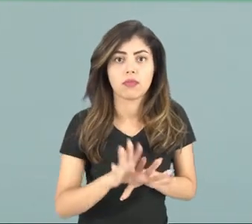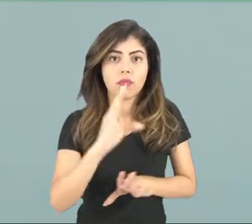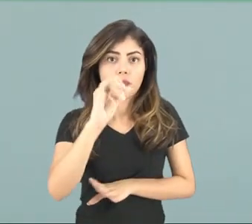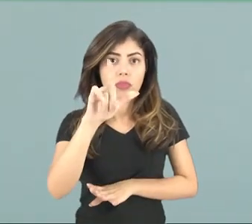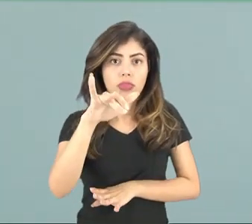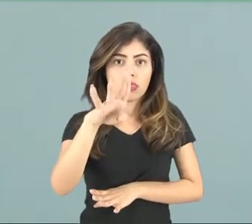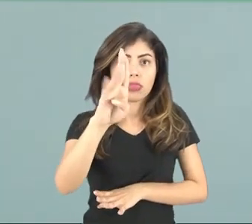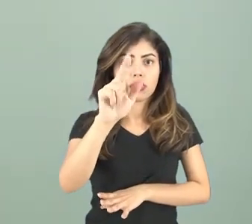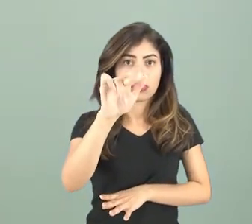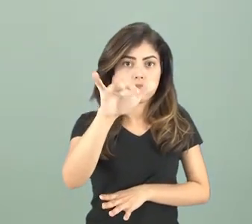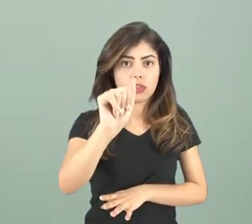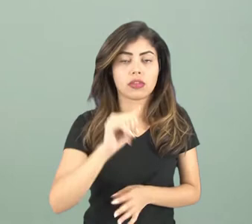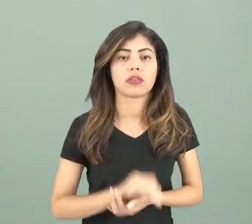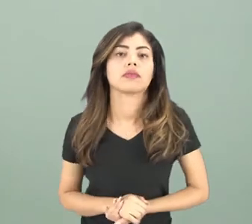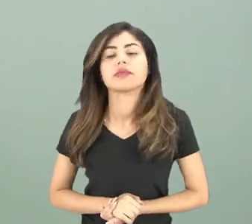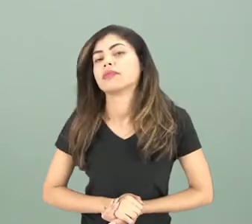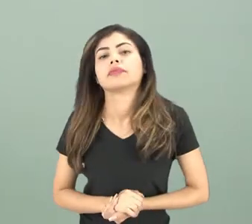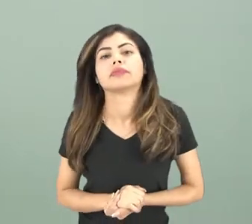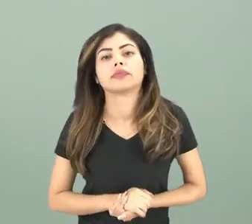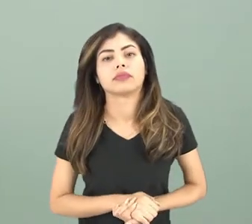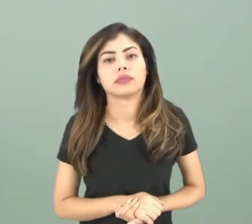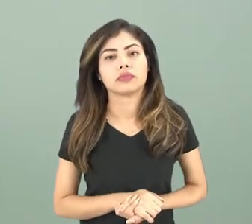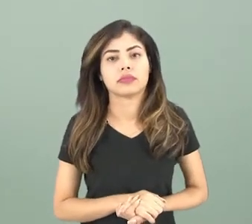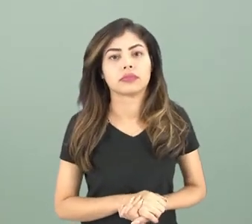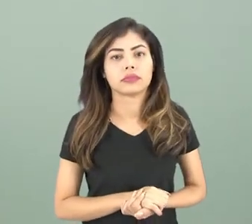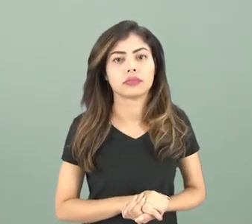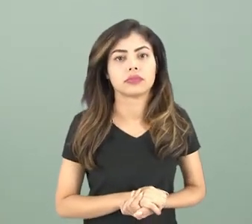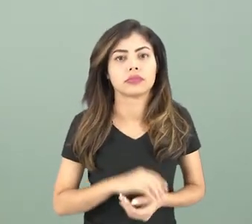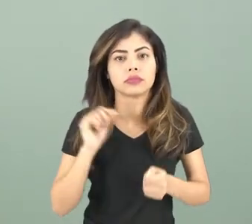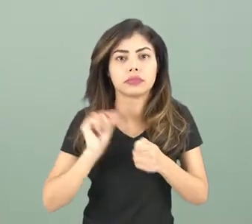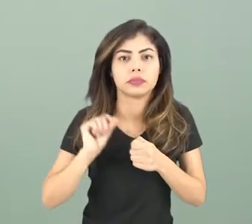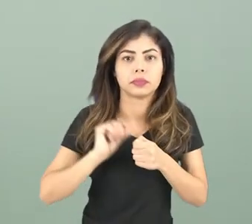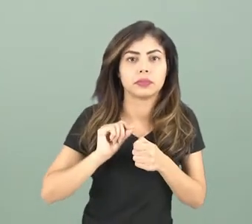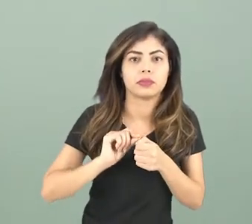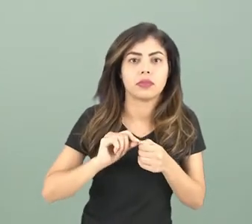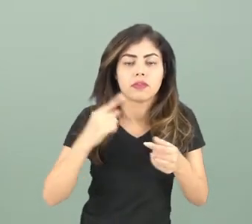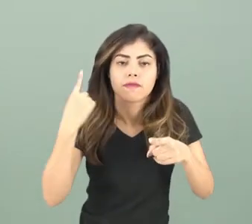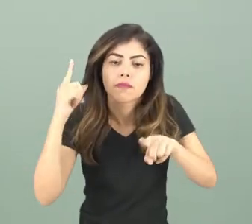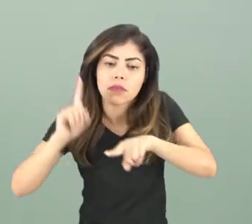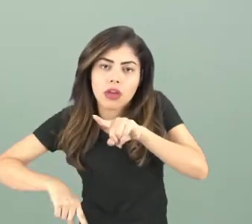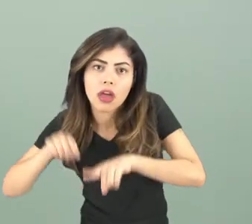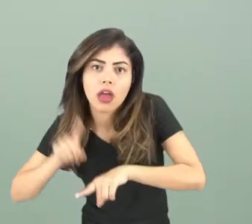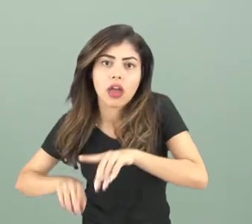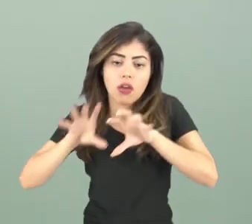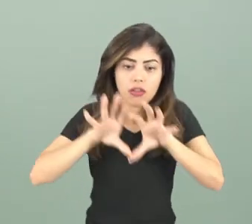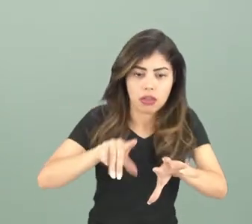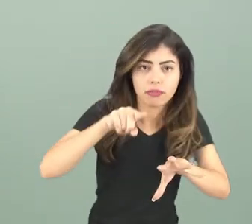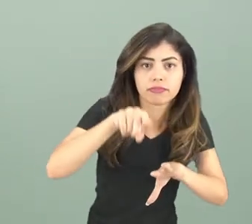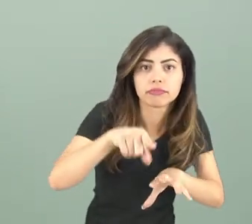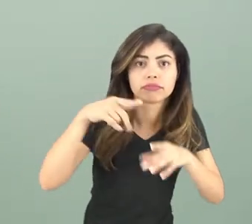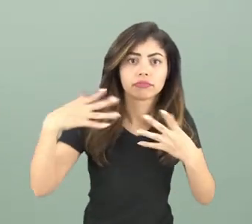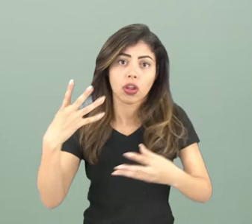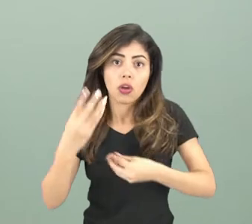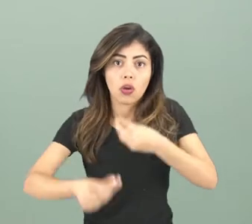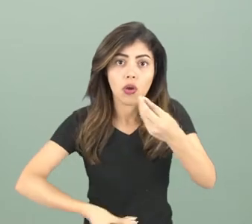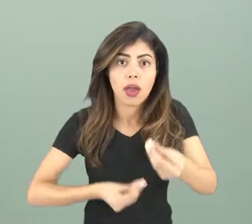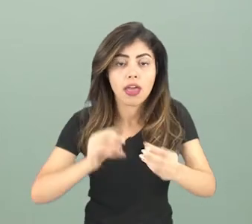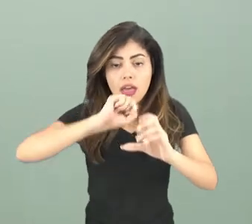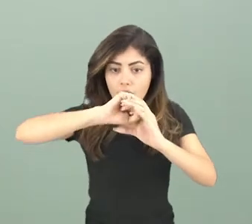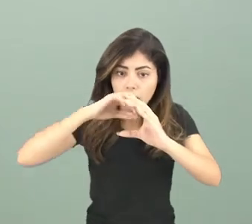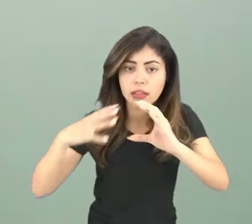E aí, para que seja formada um material desse tipo ou com essas